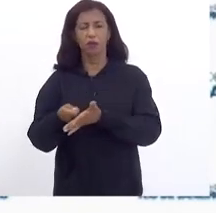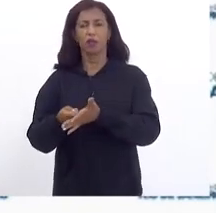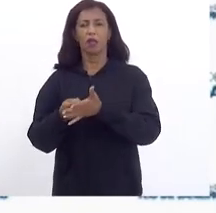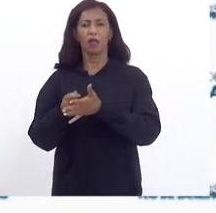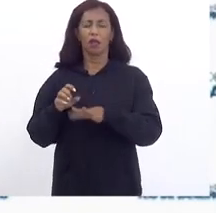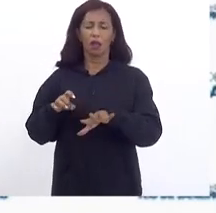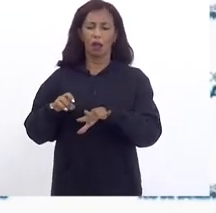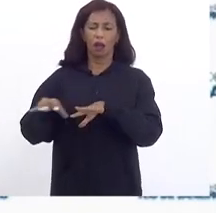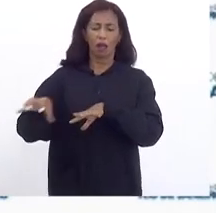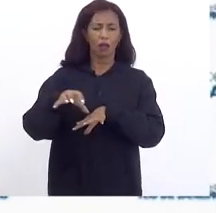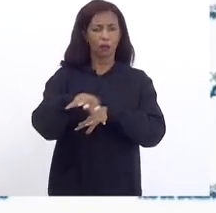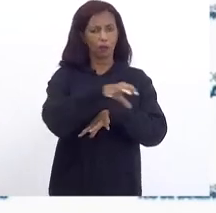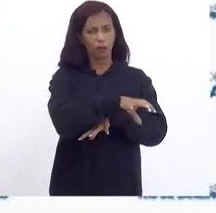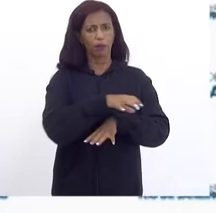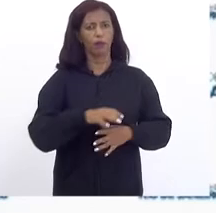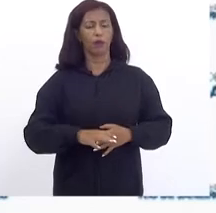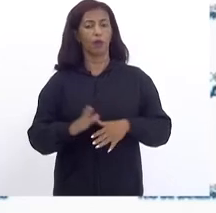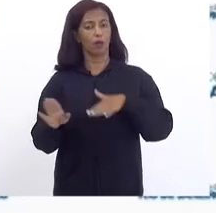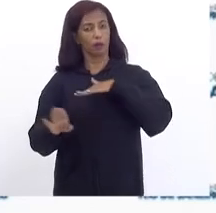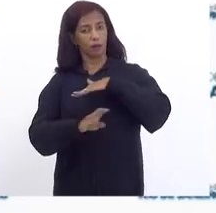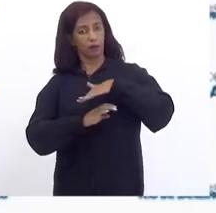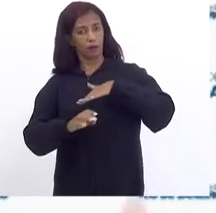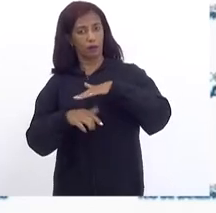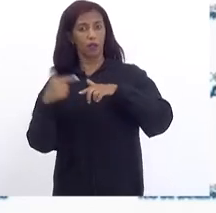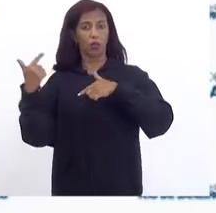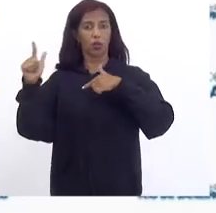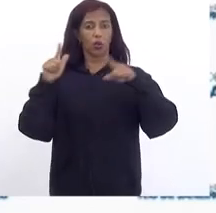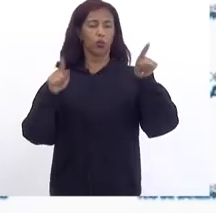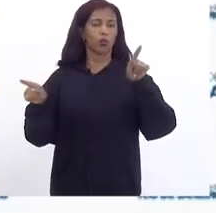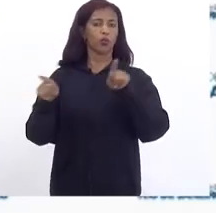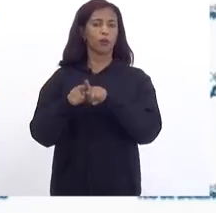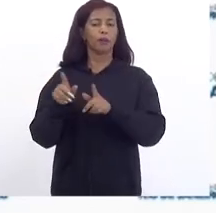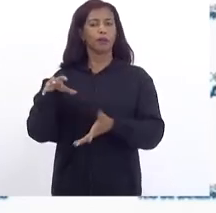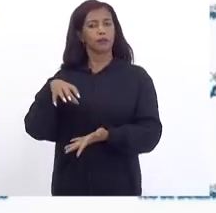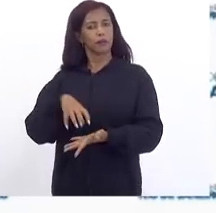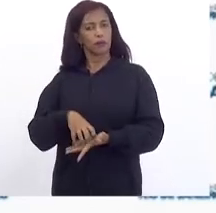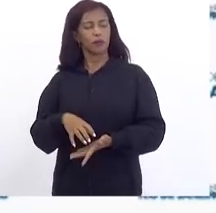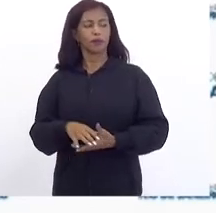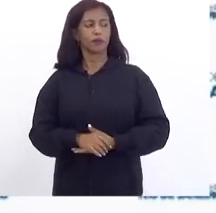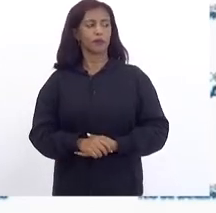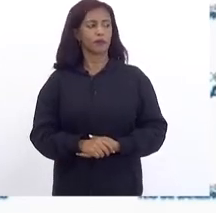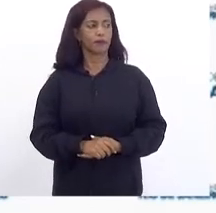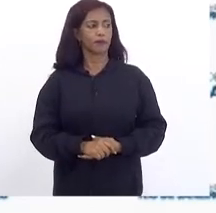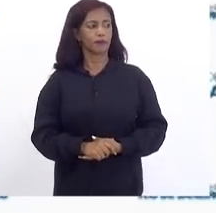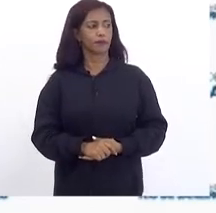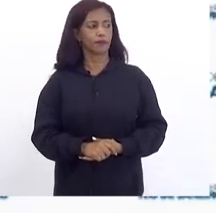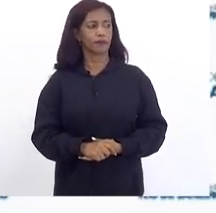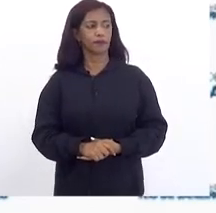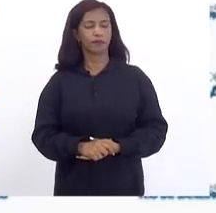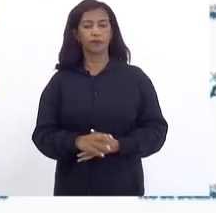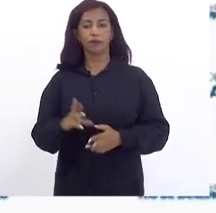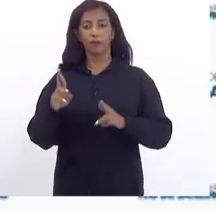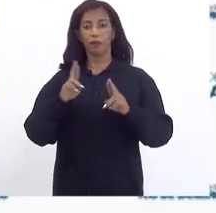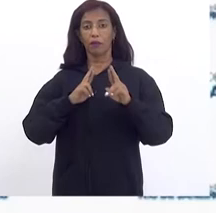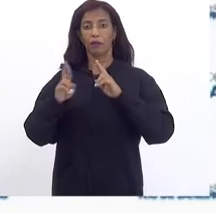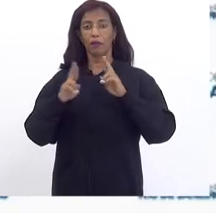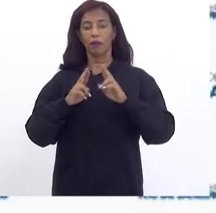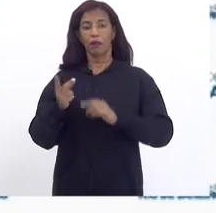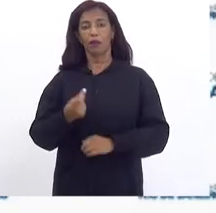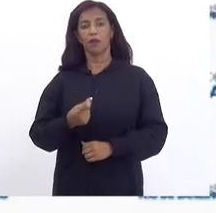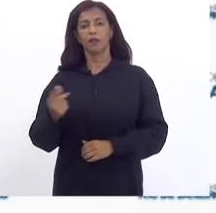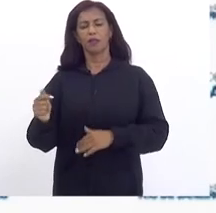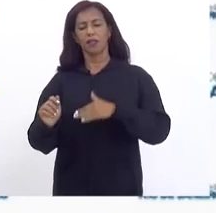A empresa E outras Também Setor Com relação A saída De